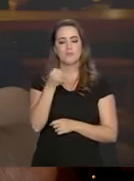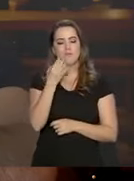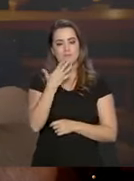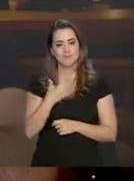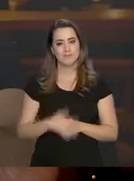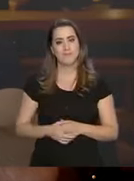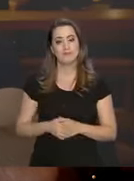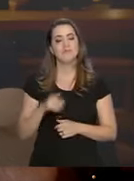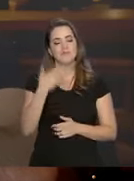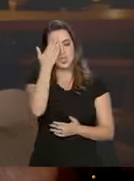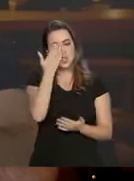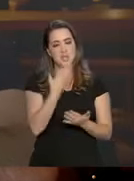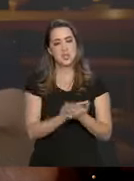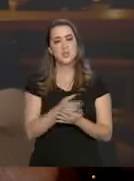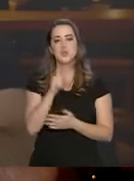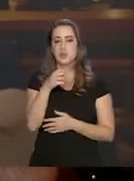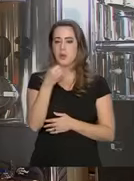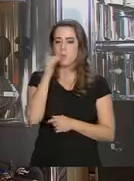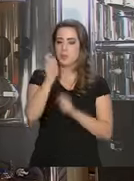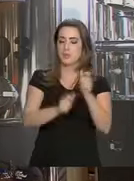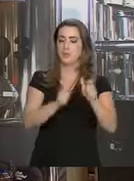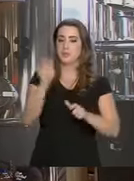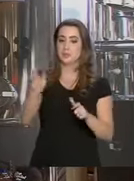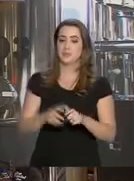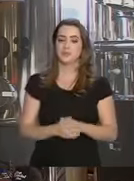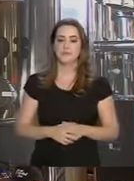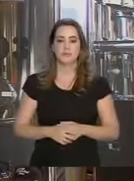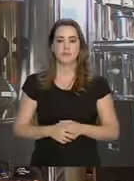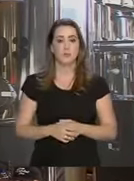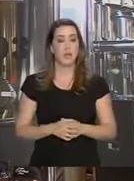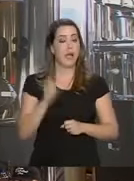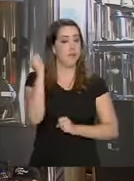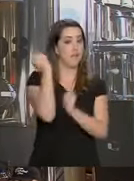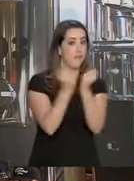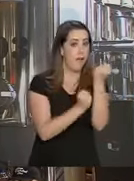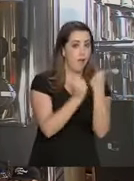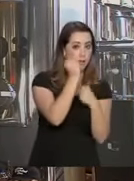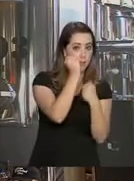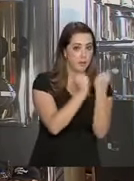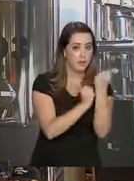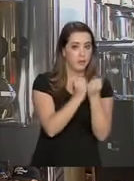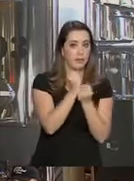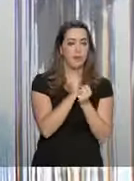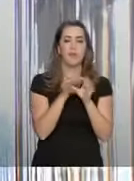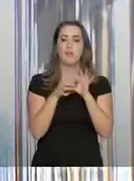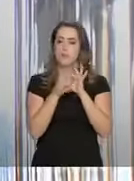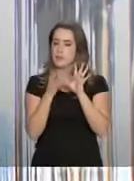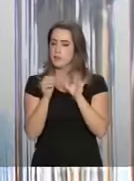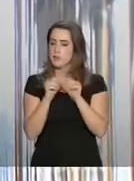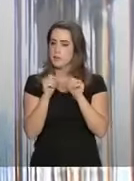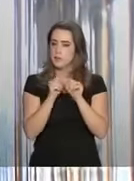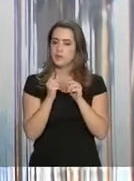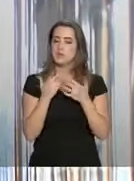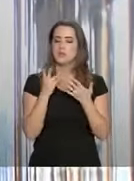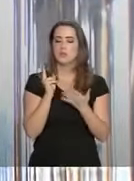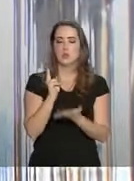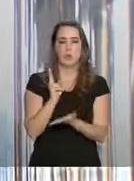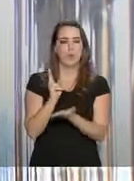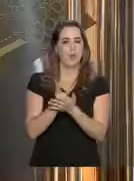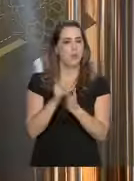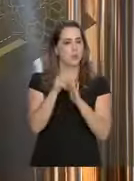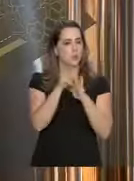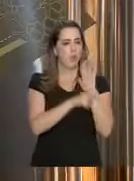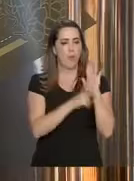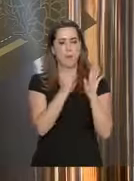o mercado. Com certeza quem ganha a consumidão. Para ter uma fábrica e autorização para produzir a bebida, as exigências e